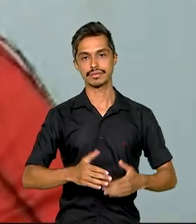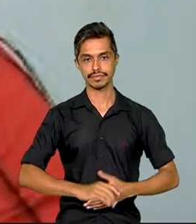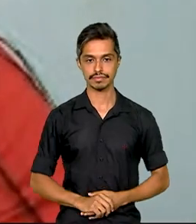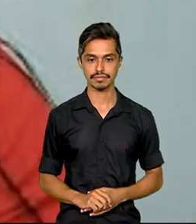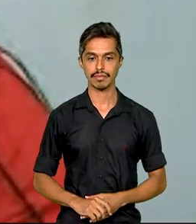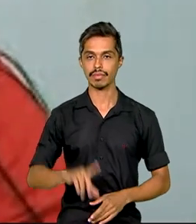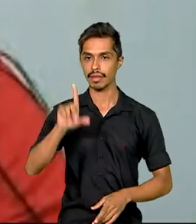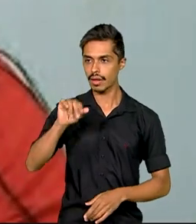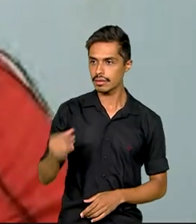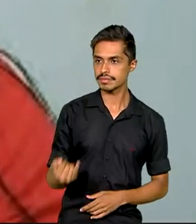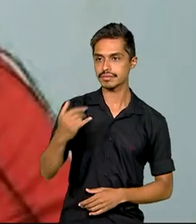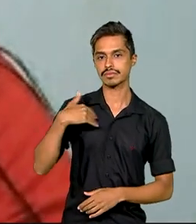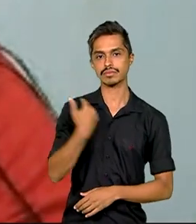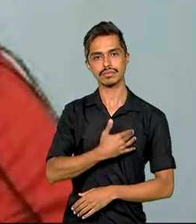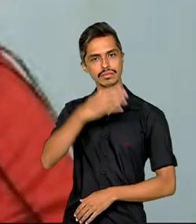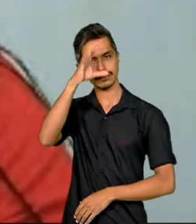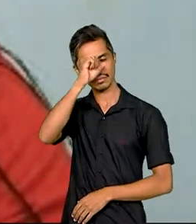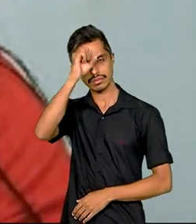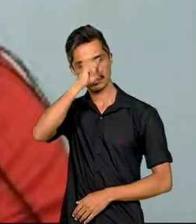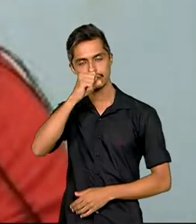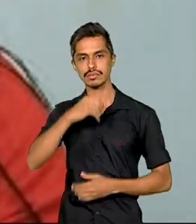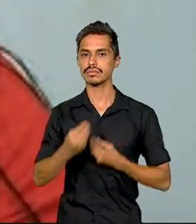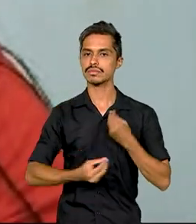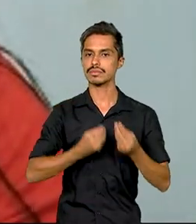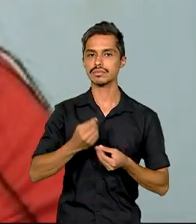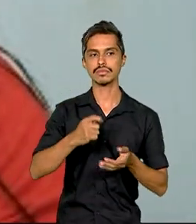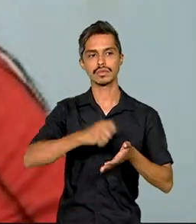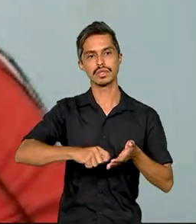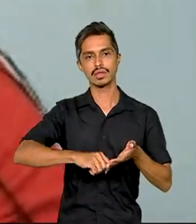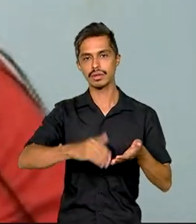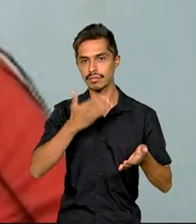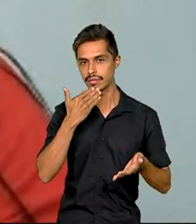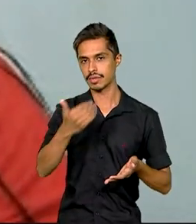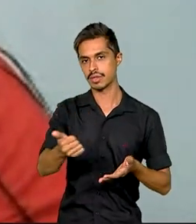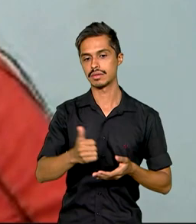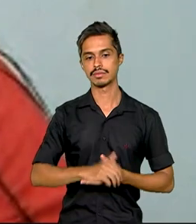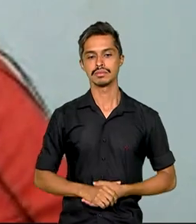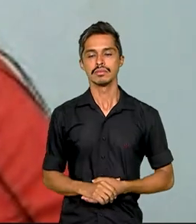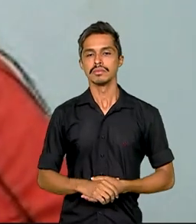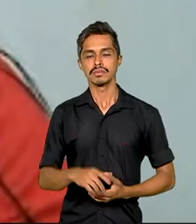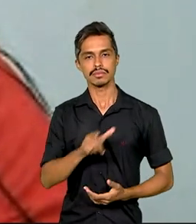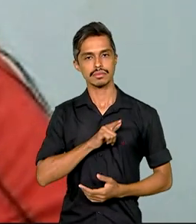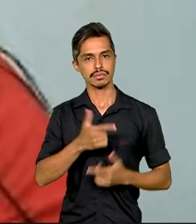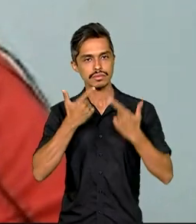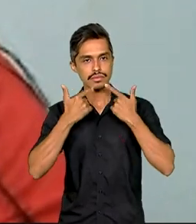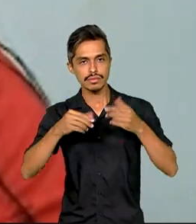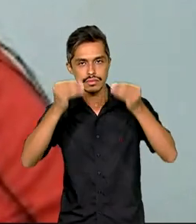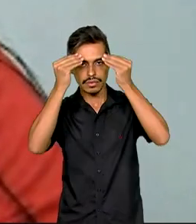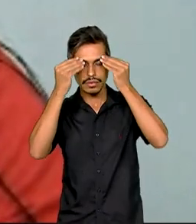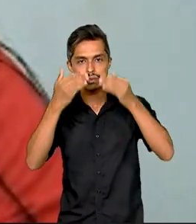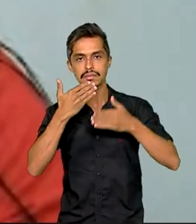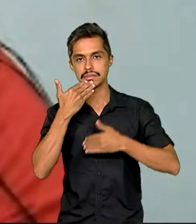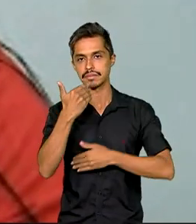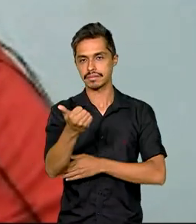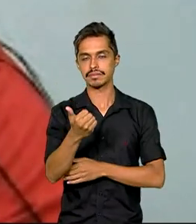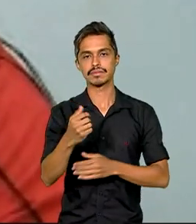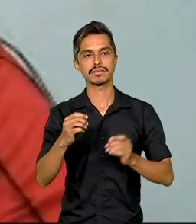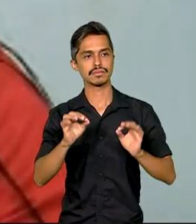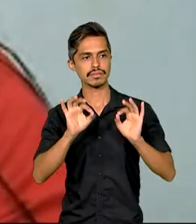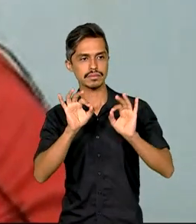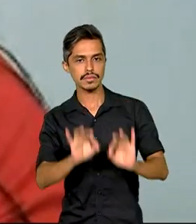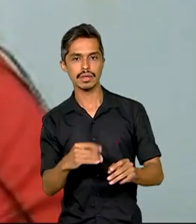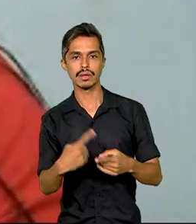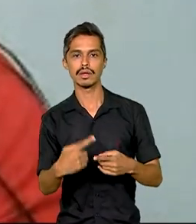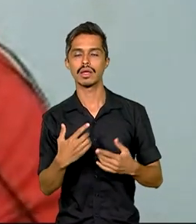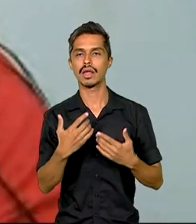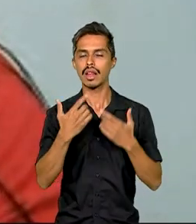para que a gente aprenda como escrever melhor, ter uma linguagem, até porque a linguagem é